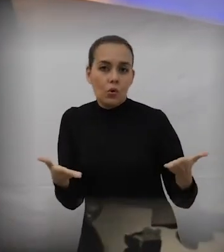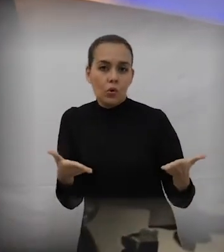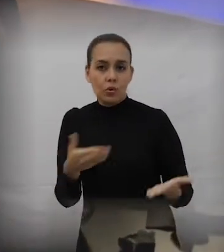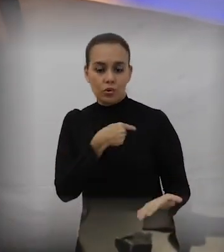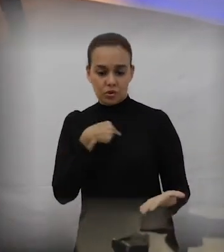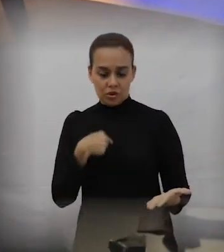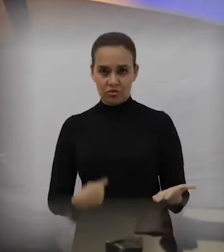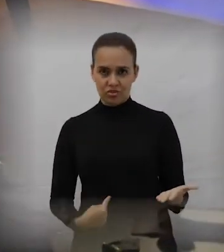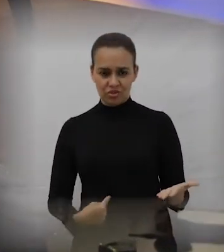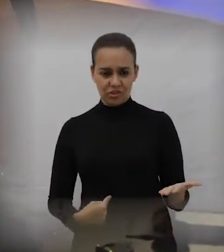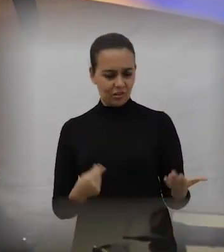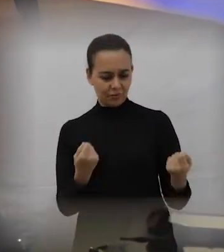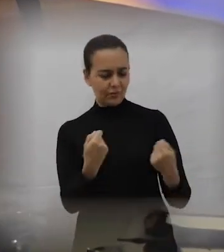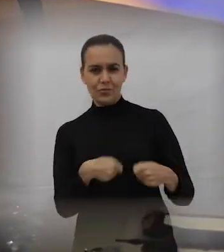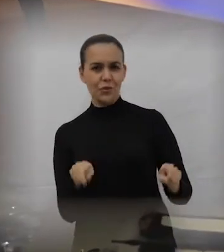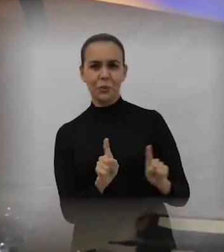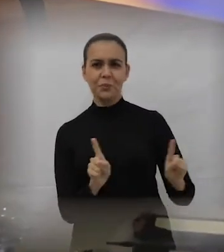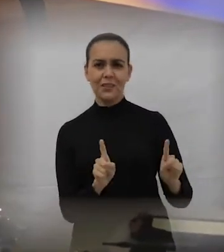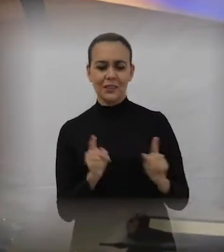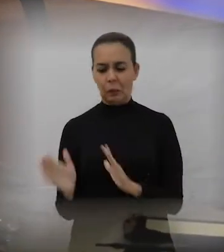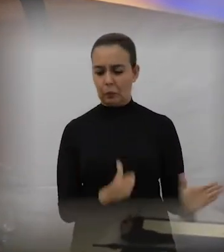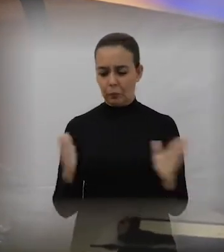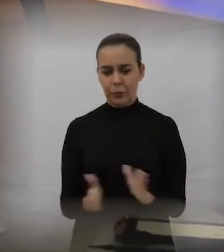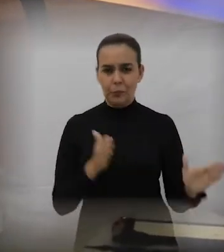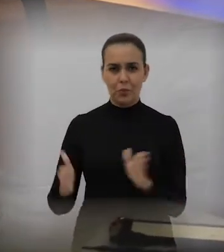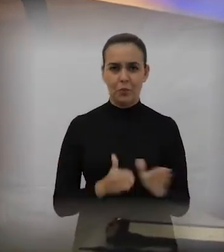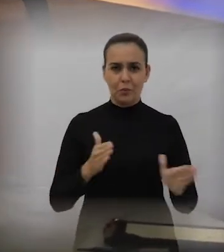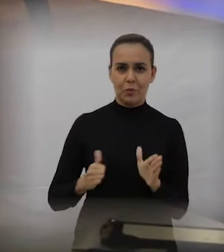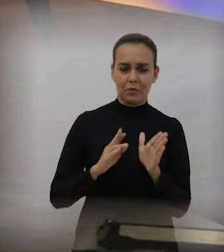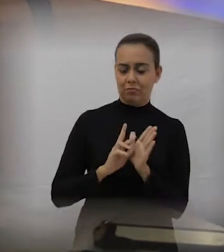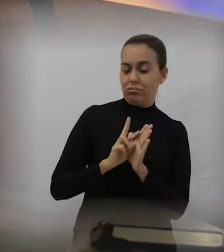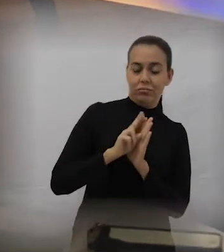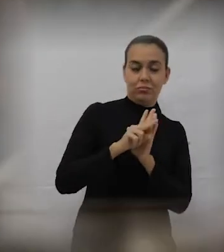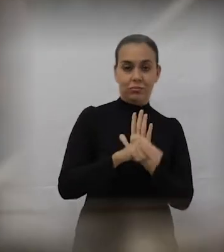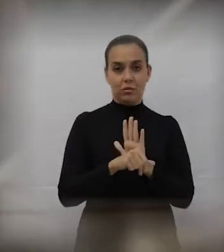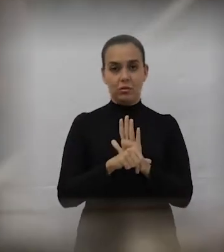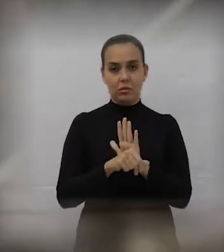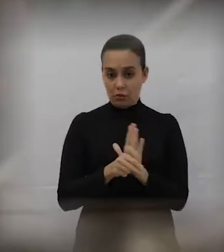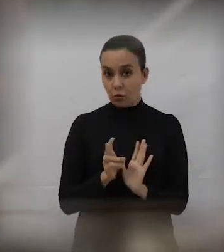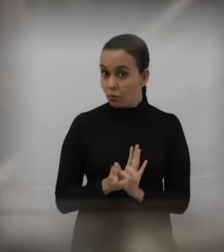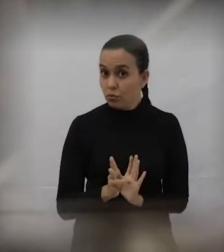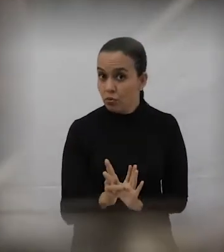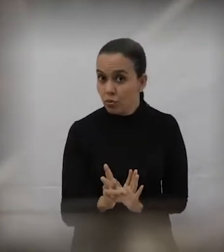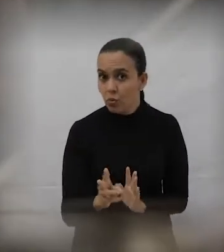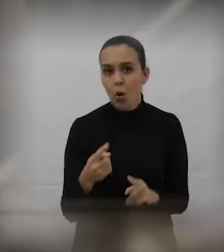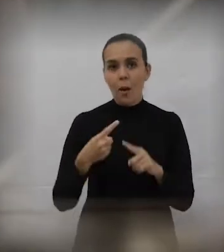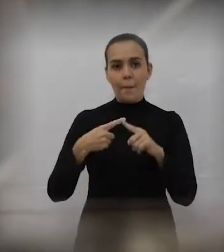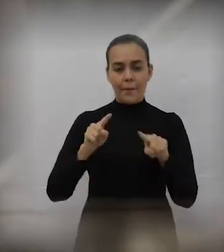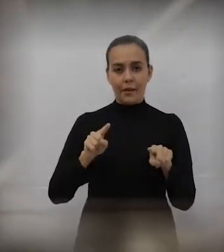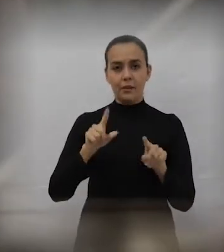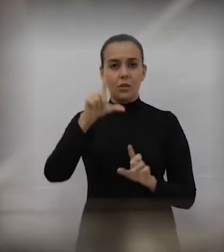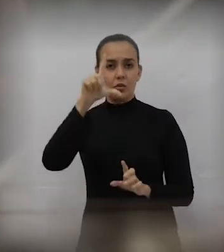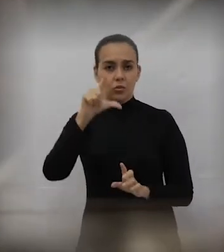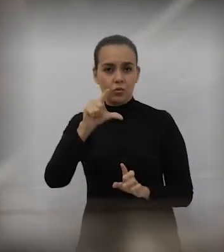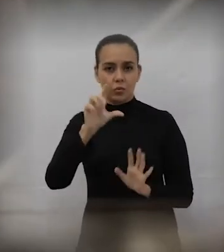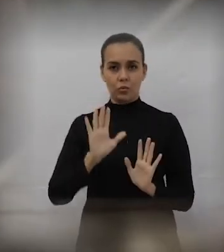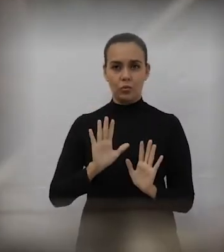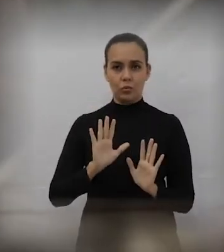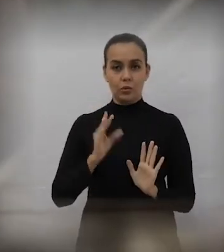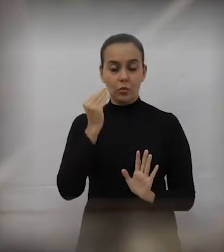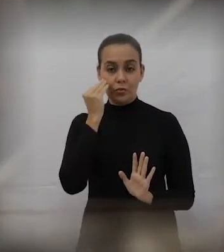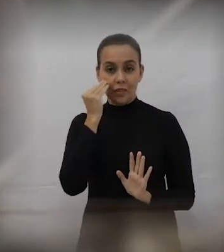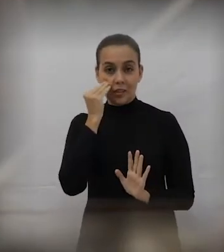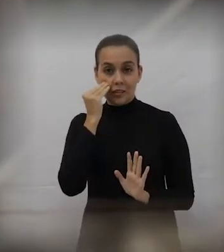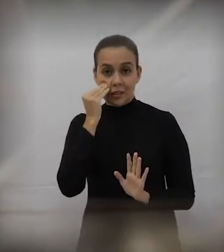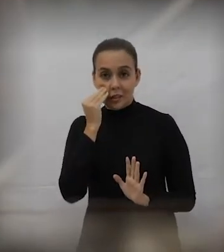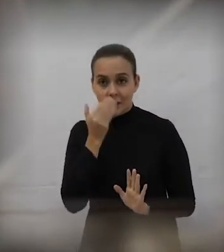ela ainda faz, mas ela está muito focada na segunda fase, que é o created in China, que é o criado na China.